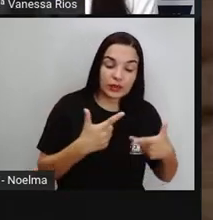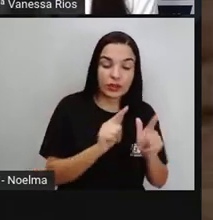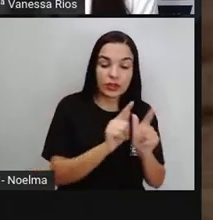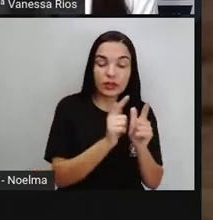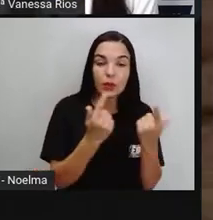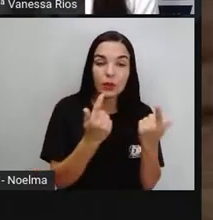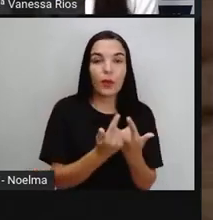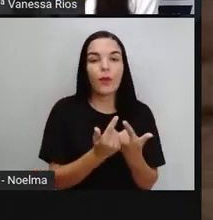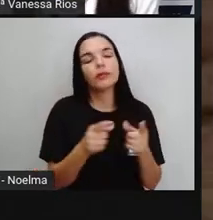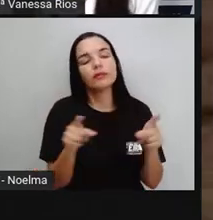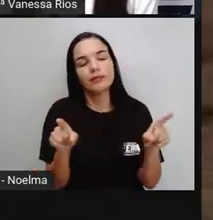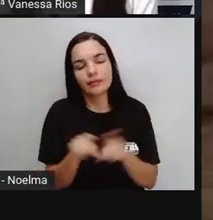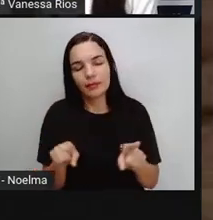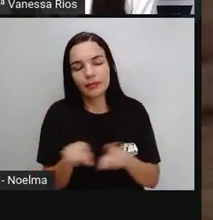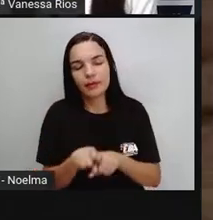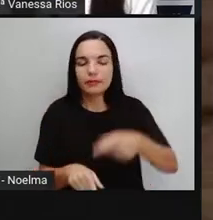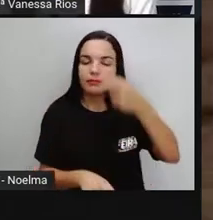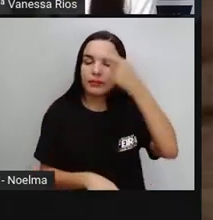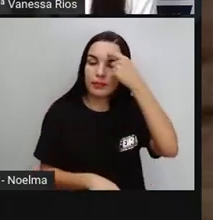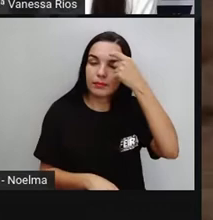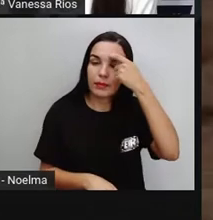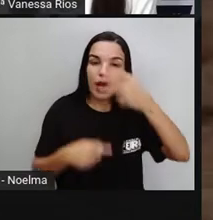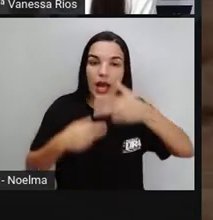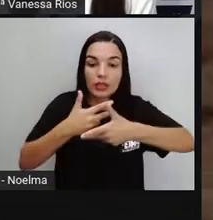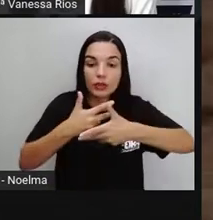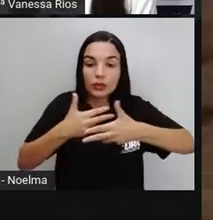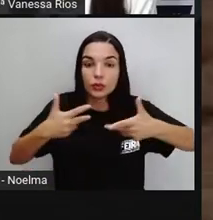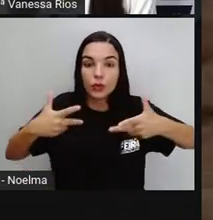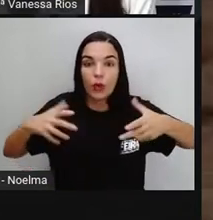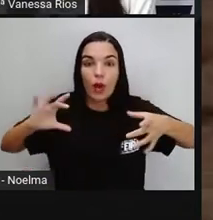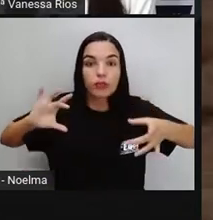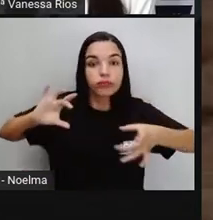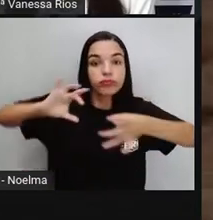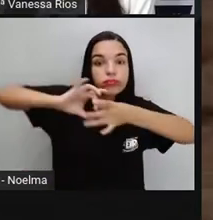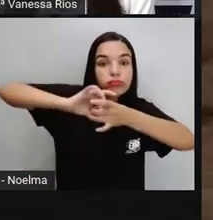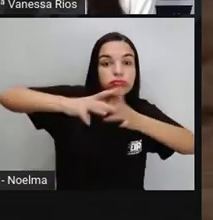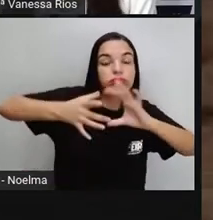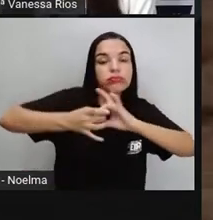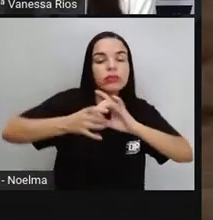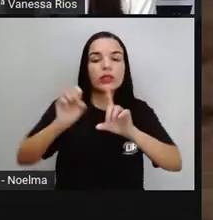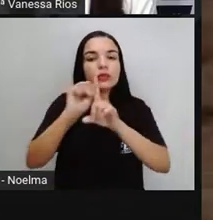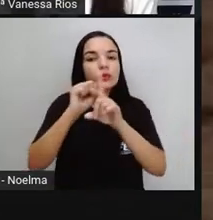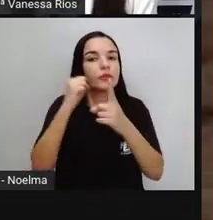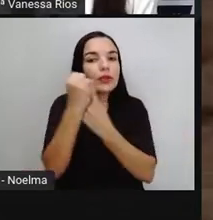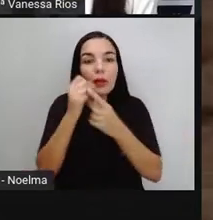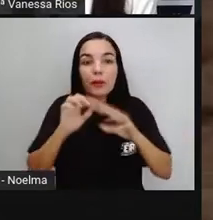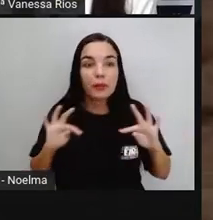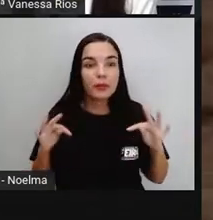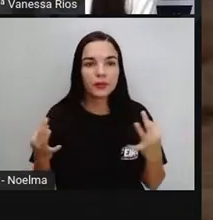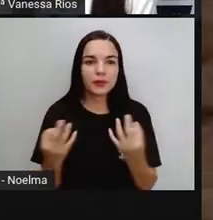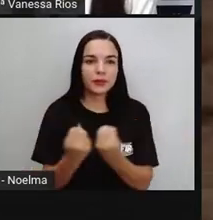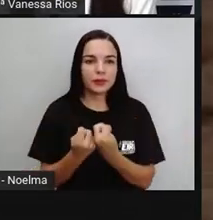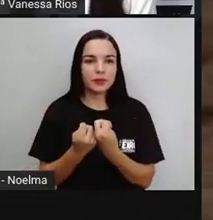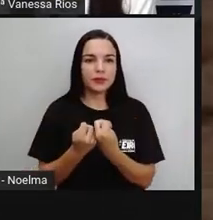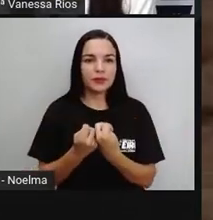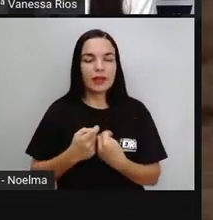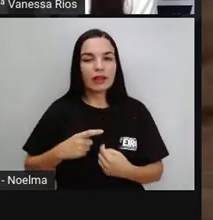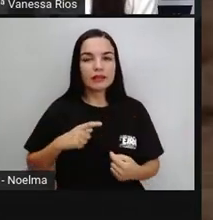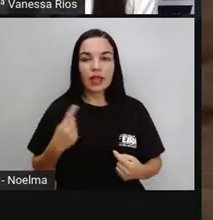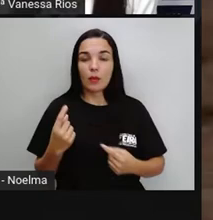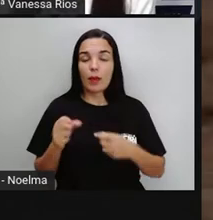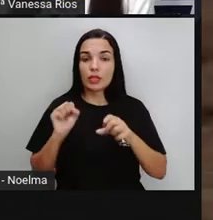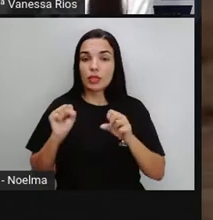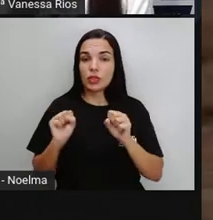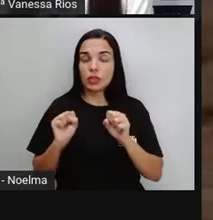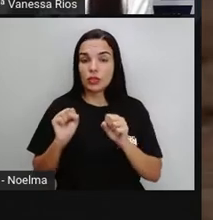e memórias que estão relacionadas ao contexto social como um todo. A gente está inserido numa sociedade,